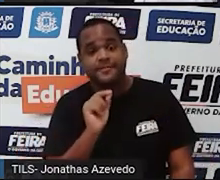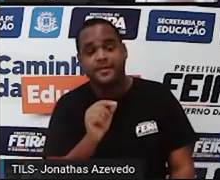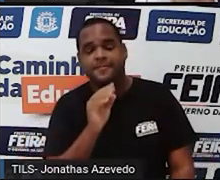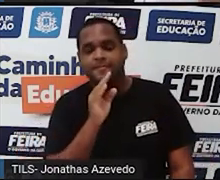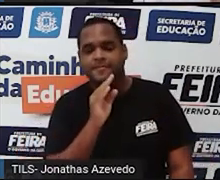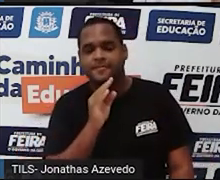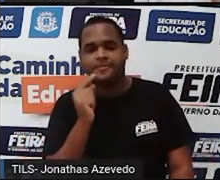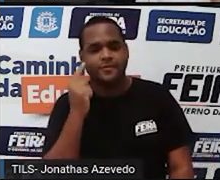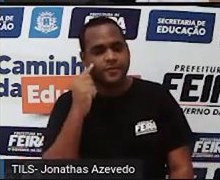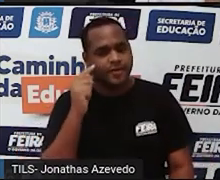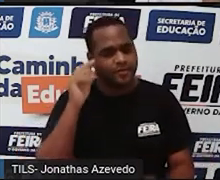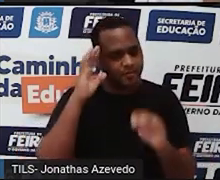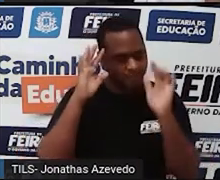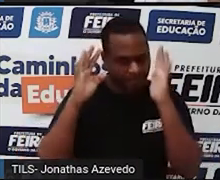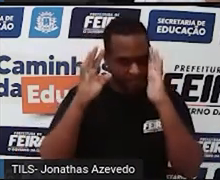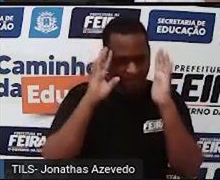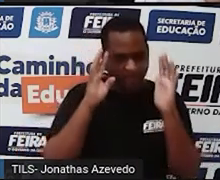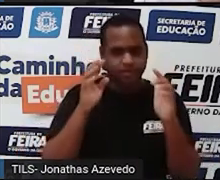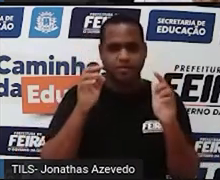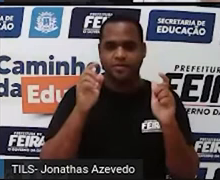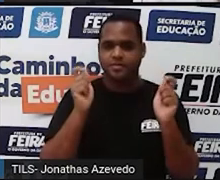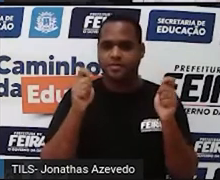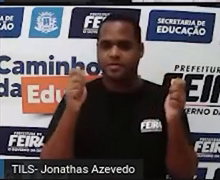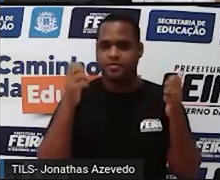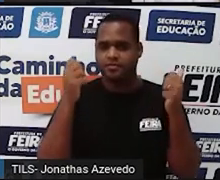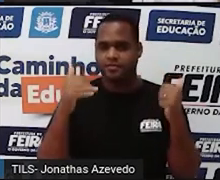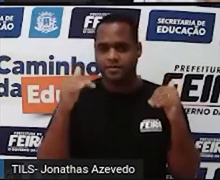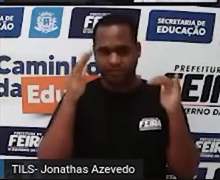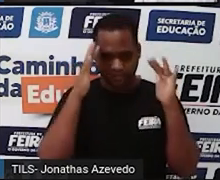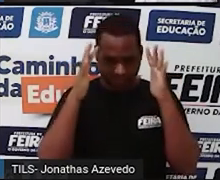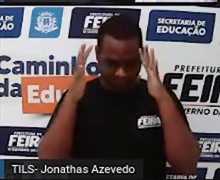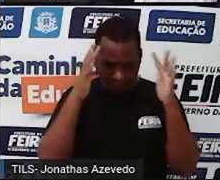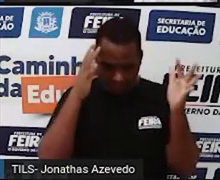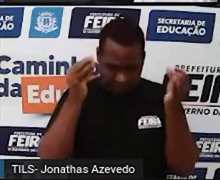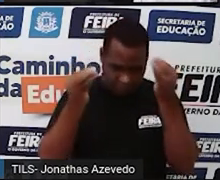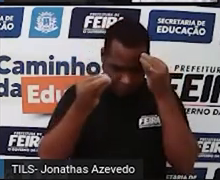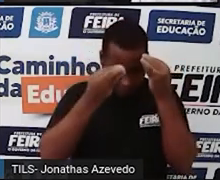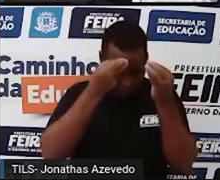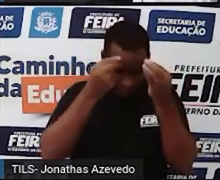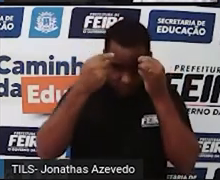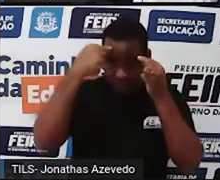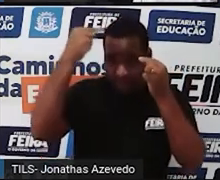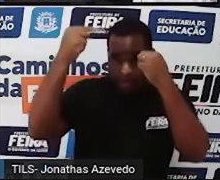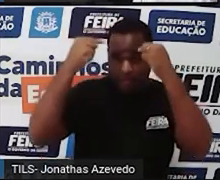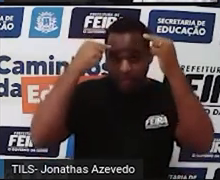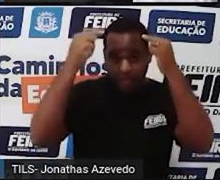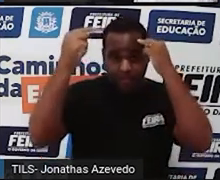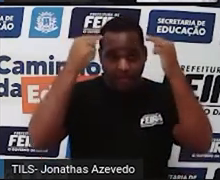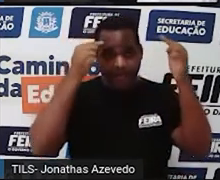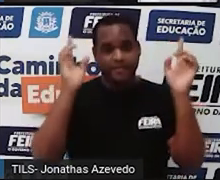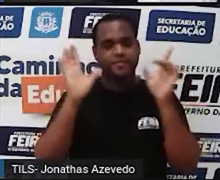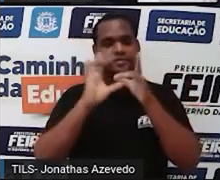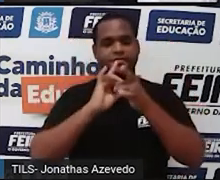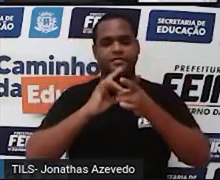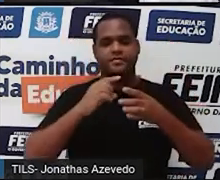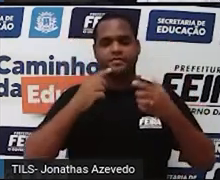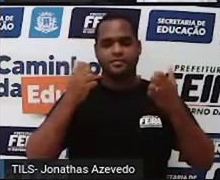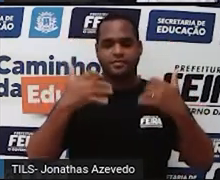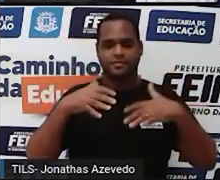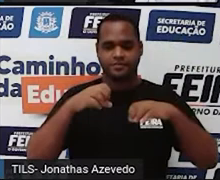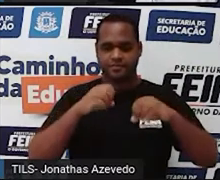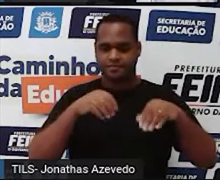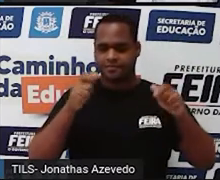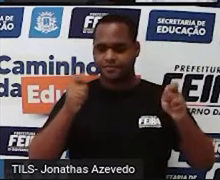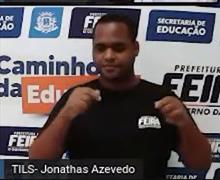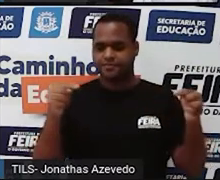exercício de memória, fazer com que o seu cérebro, né, traga aí lembranças relacionadas à nossa última aula